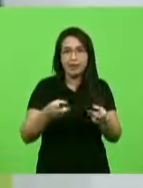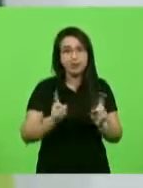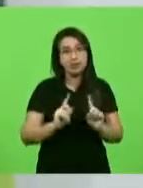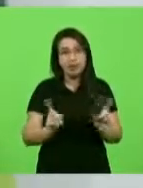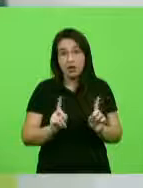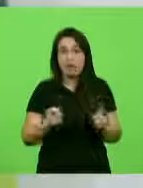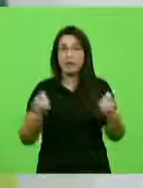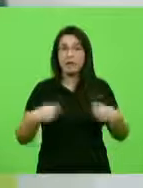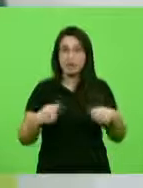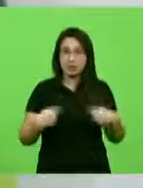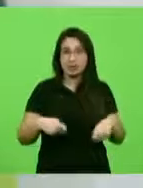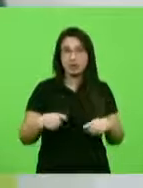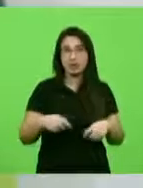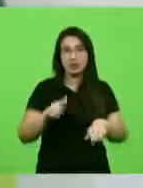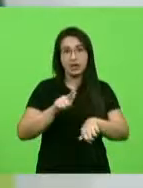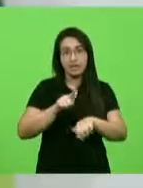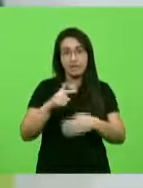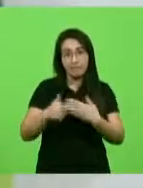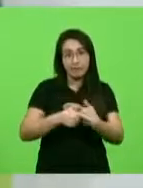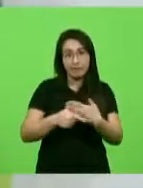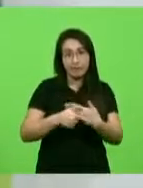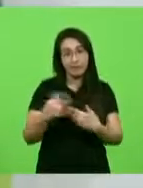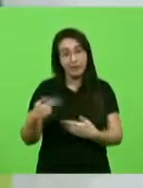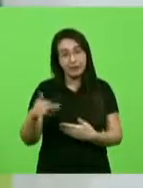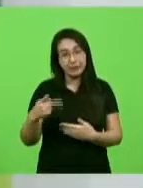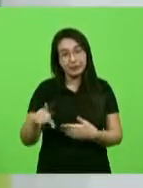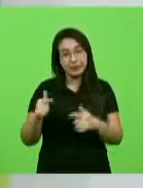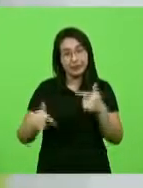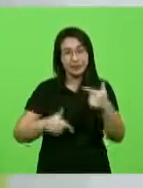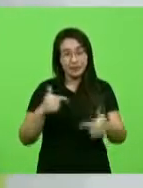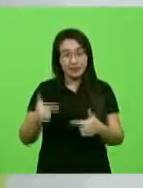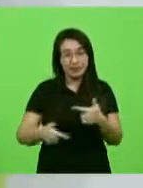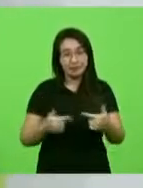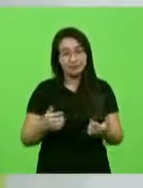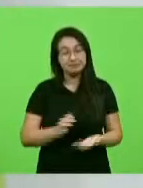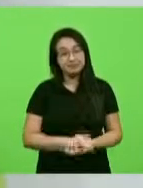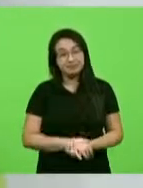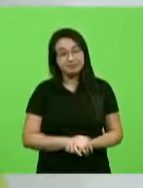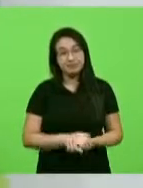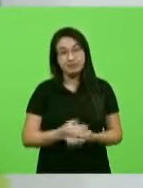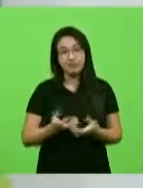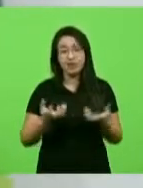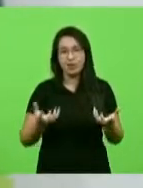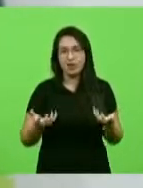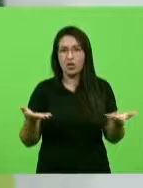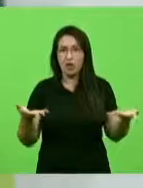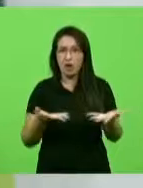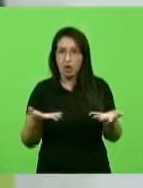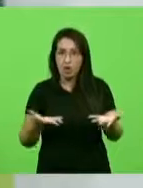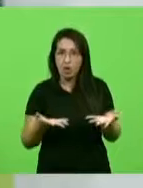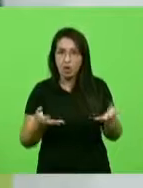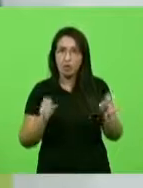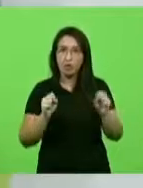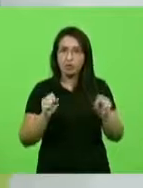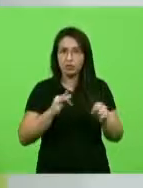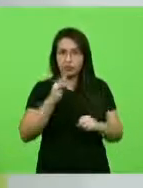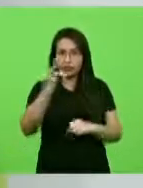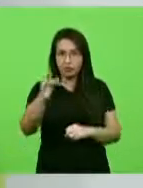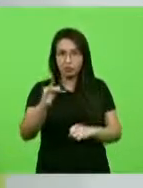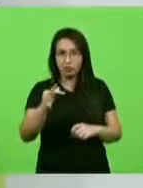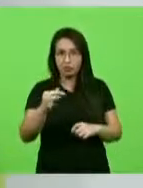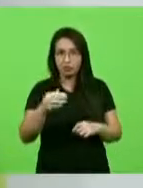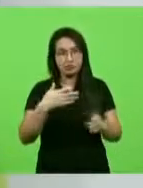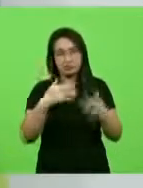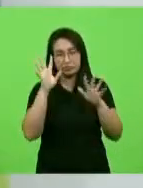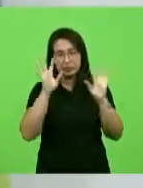Por isso que eu acredito que daqui para frente, seja lá quem for que estiver administrando,